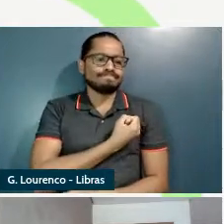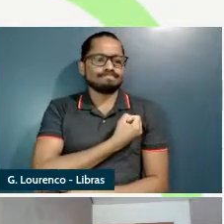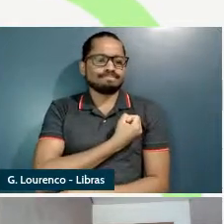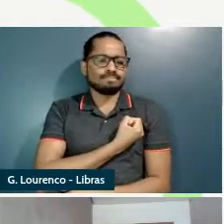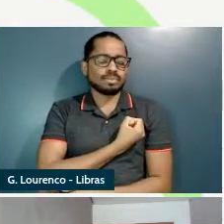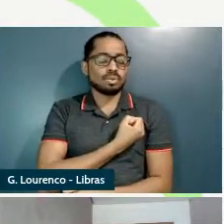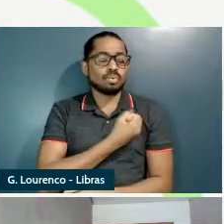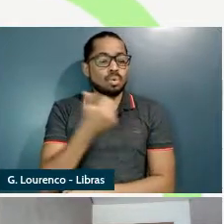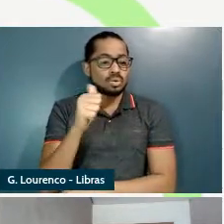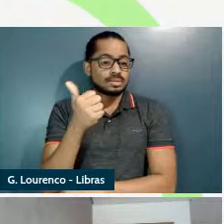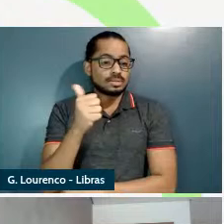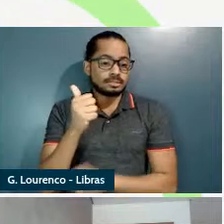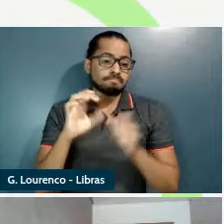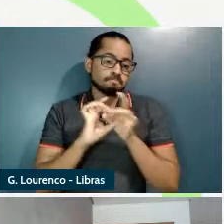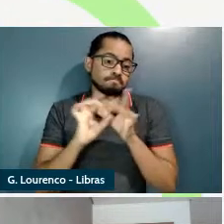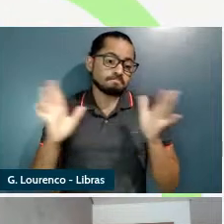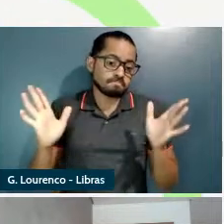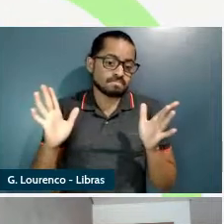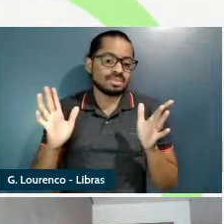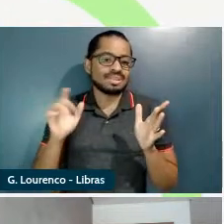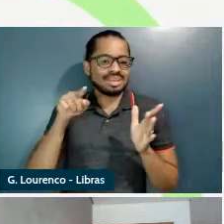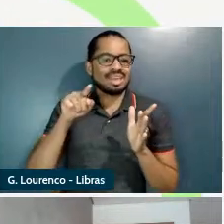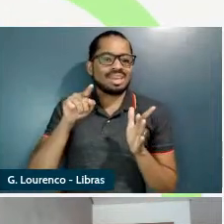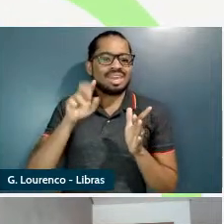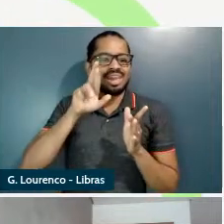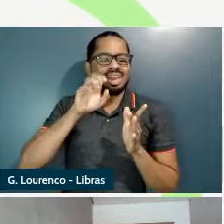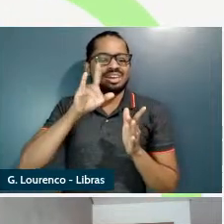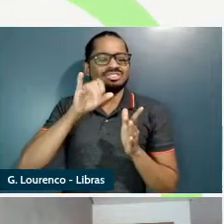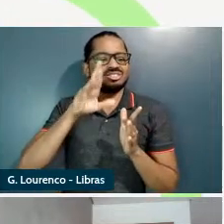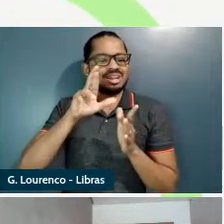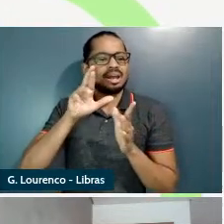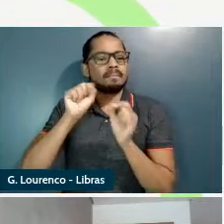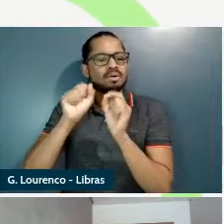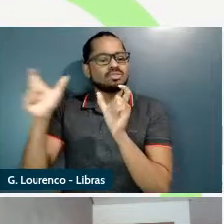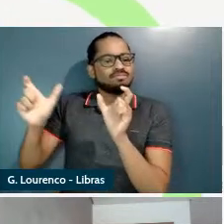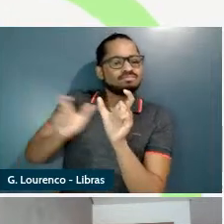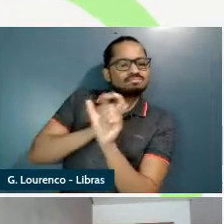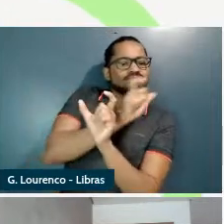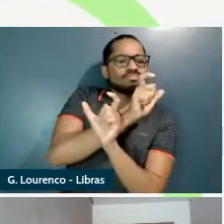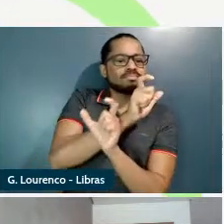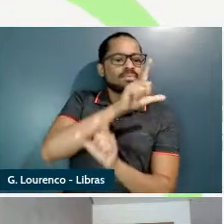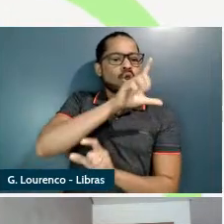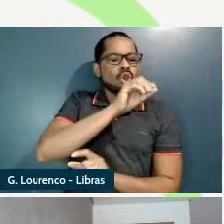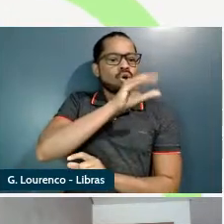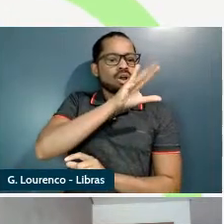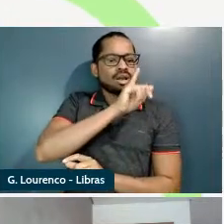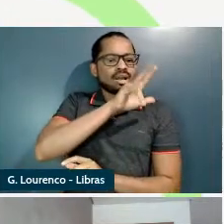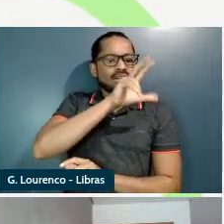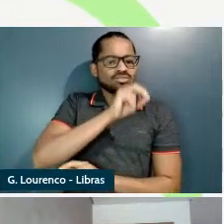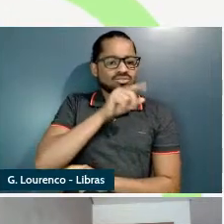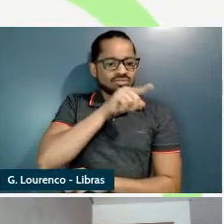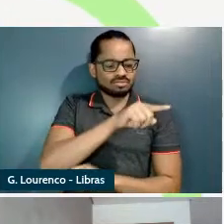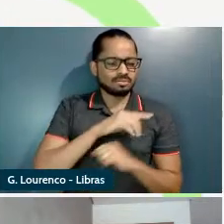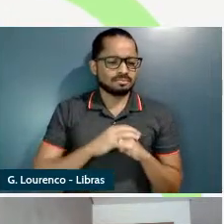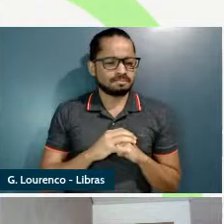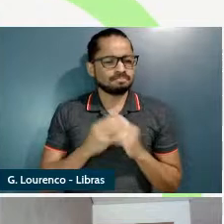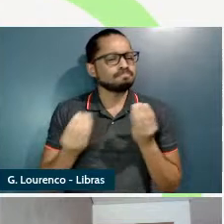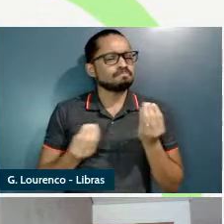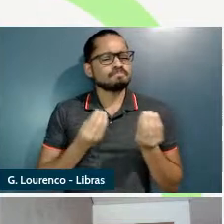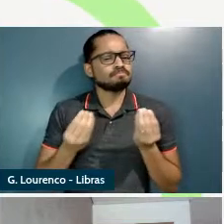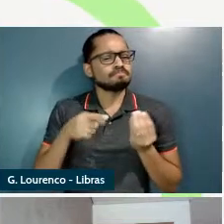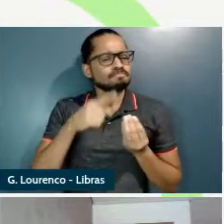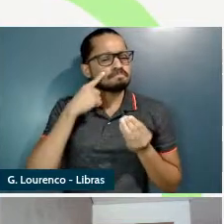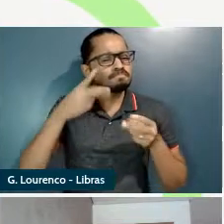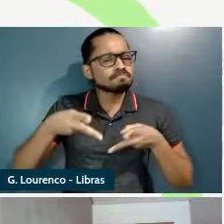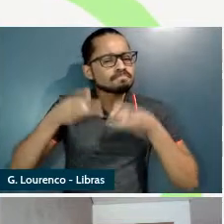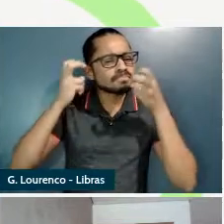registrou os fatos no livro de ocorrências o livro de ocorrências registrou os fatos como que eu mostro a existência de uma noção